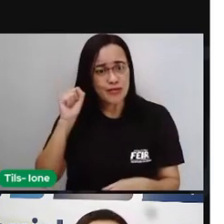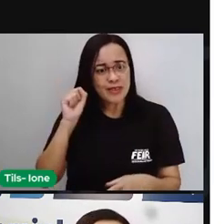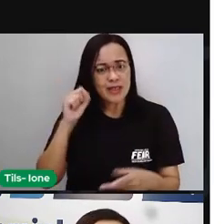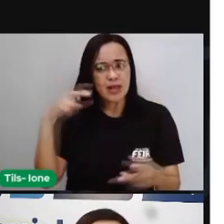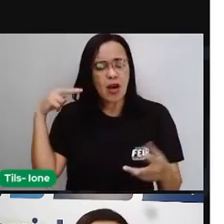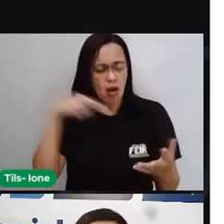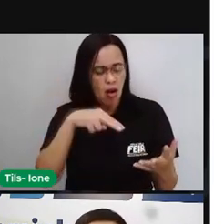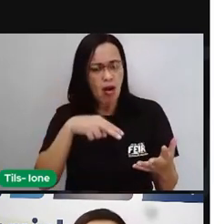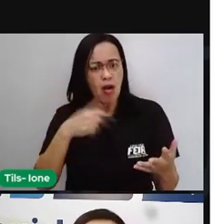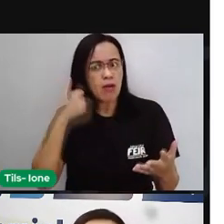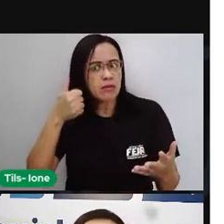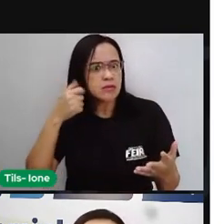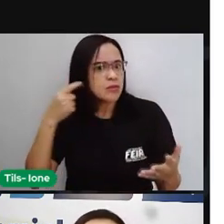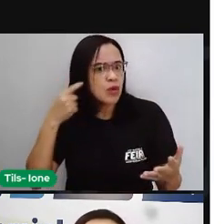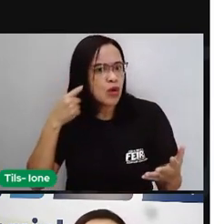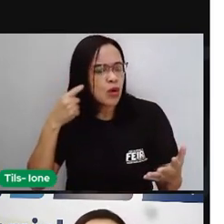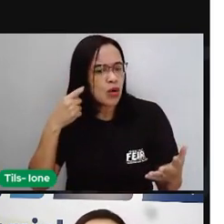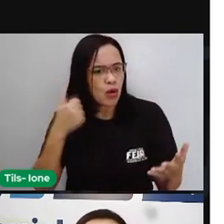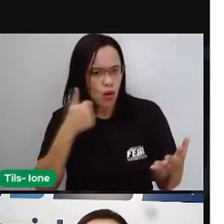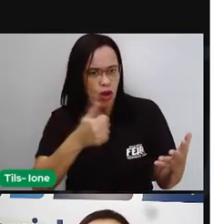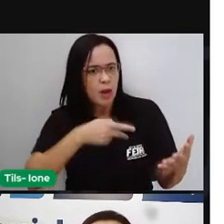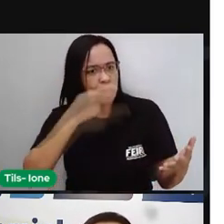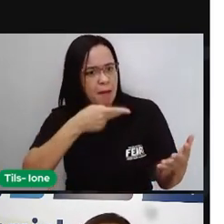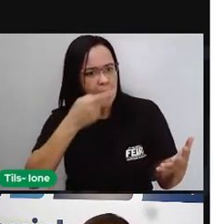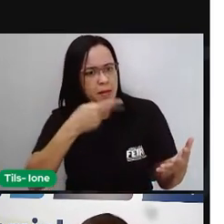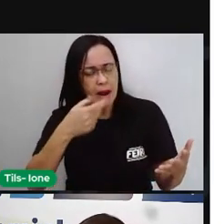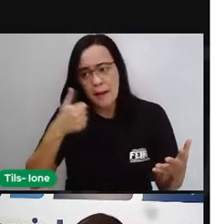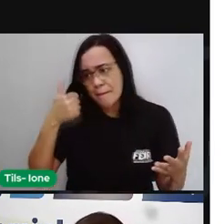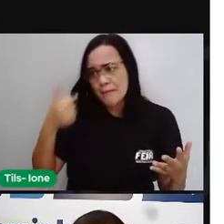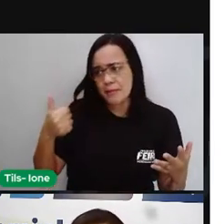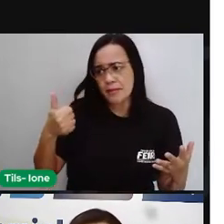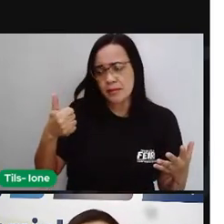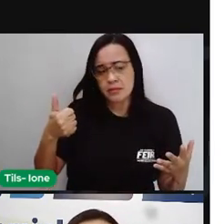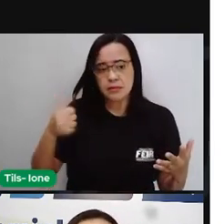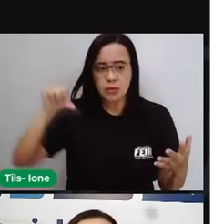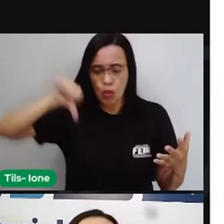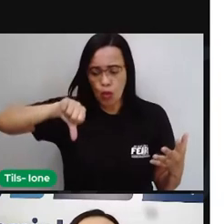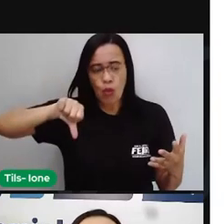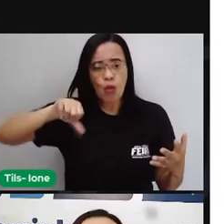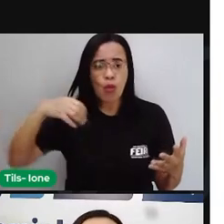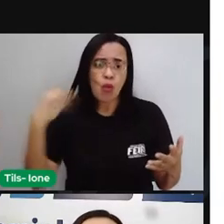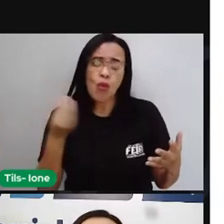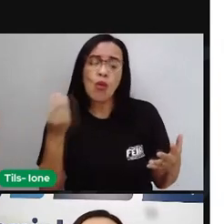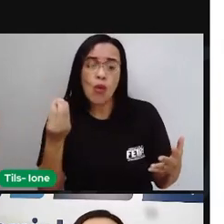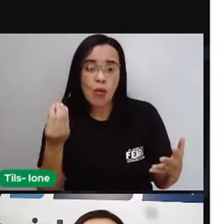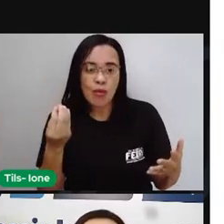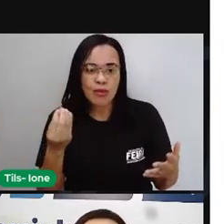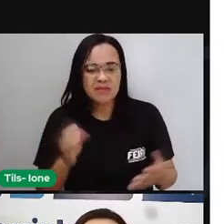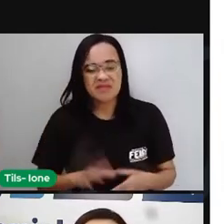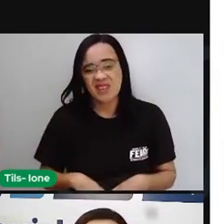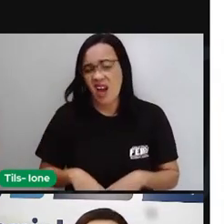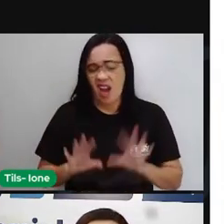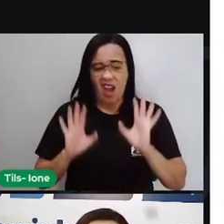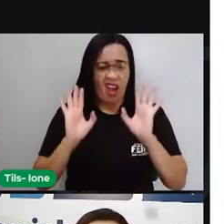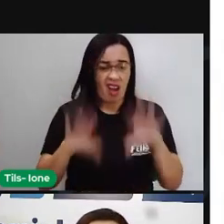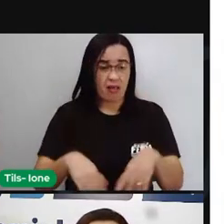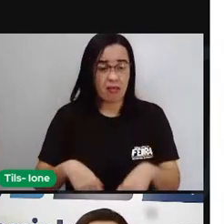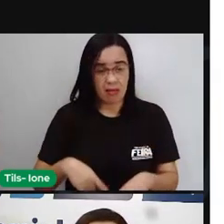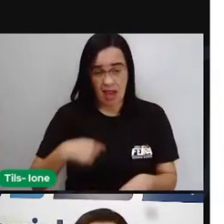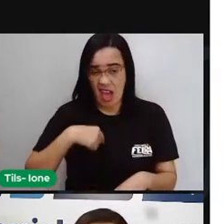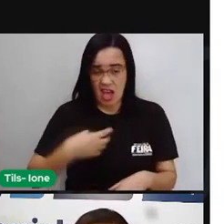Não é? E qualquer pessoa. Ah, Pró, mas eu não sou um poeta. Eu não sei escrever. Eu não consigo. O poema é um texto